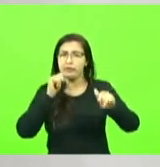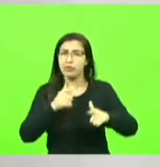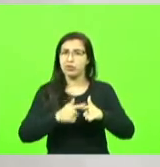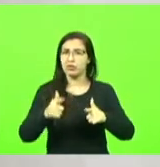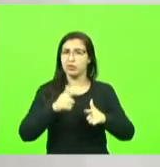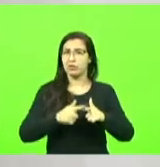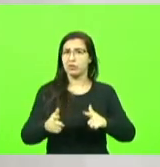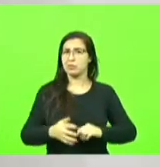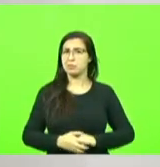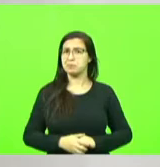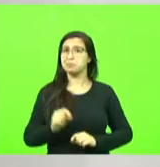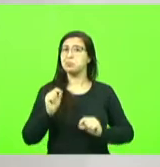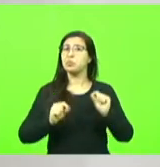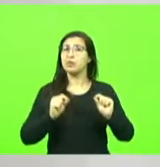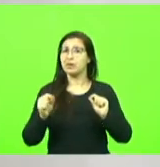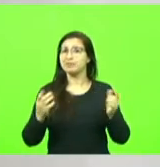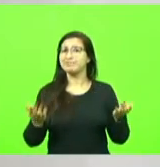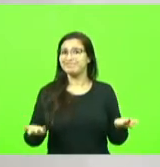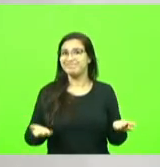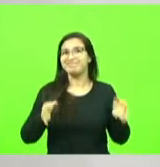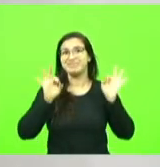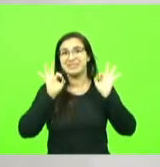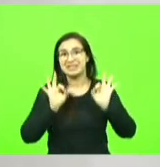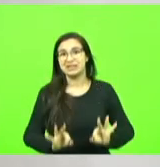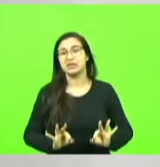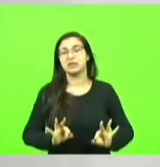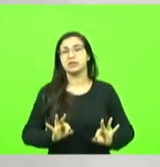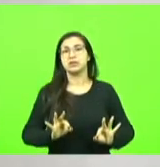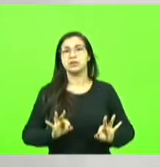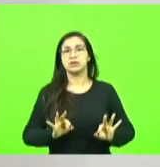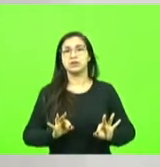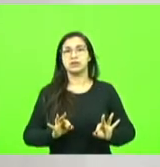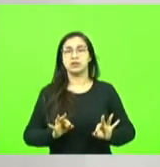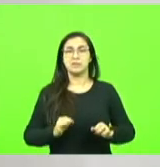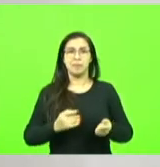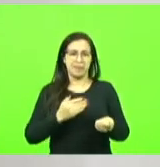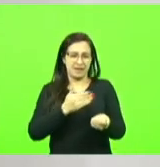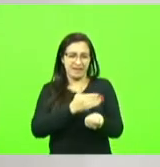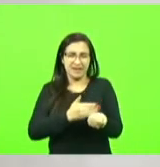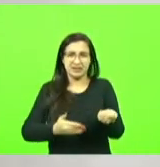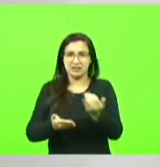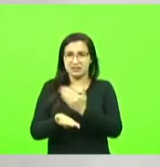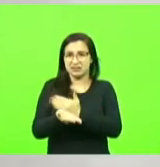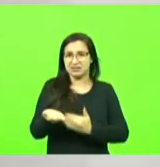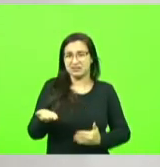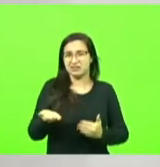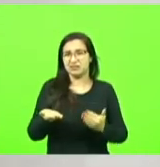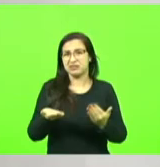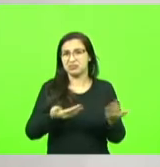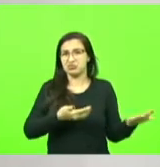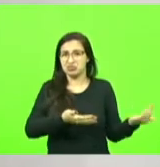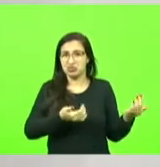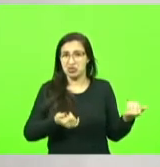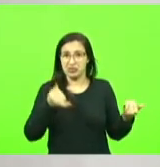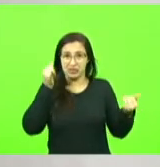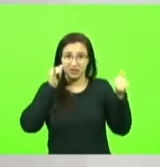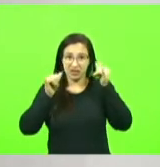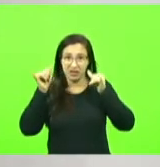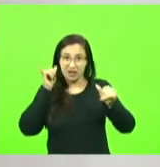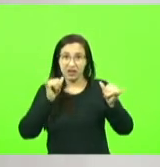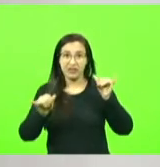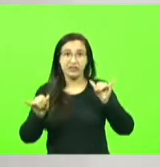com toda certeza tratando a automutilação entre jovens com o devido valor que o tema merece